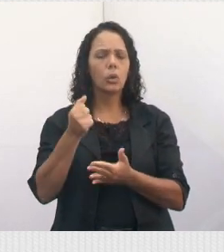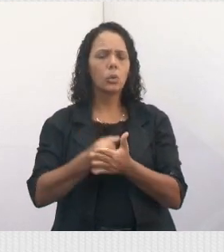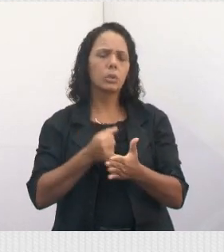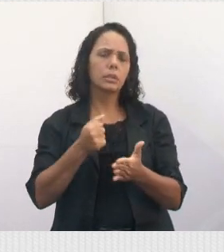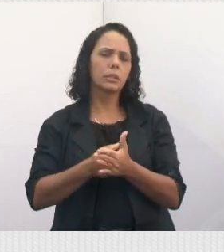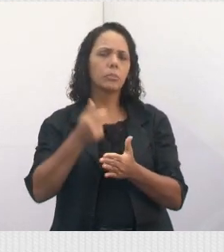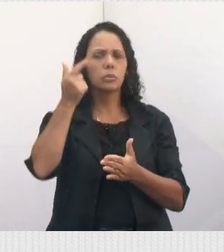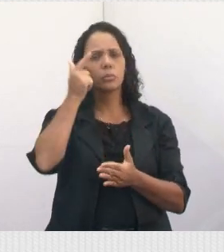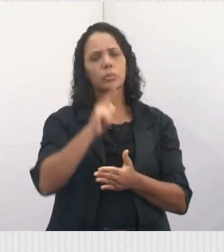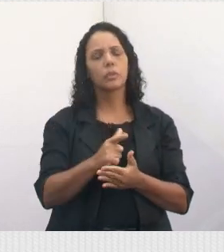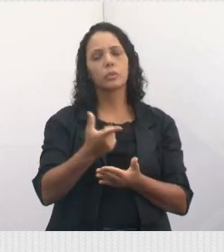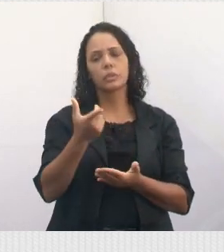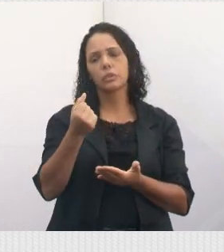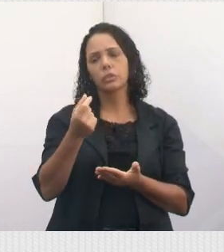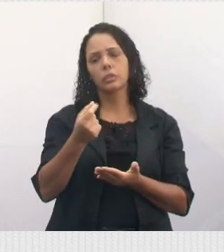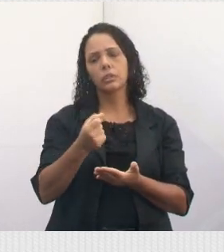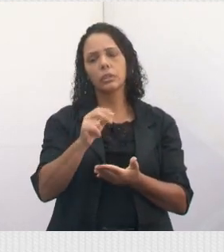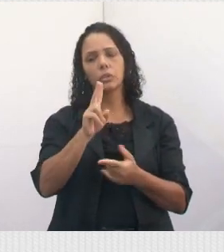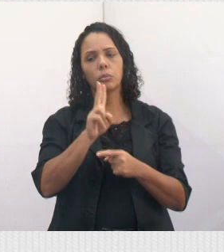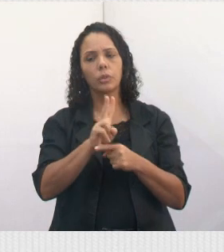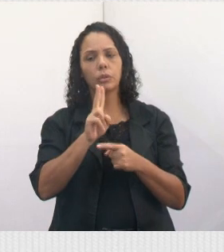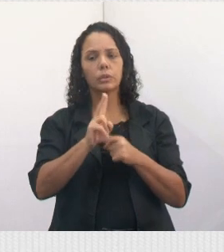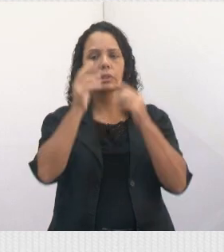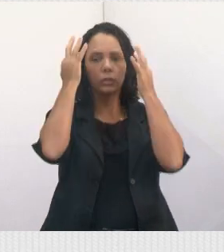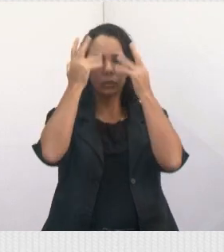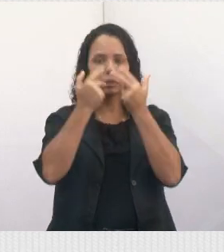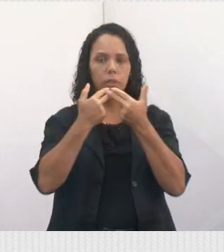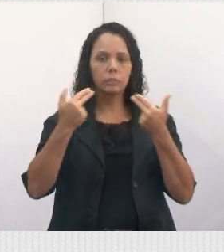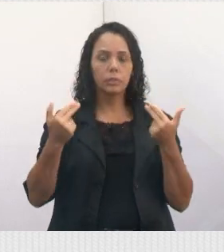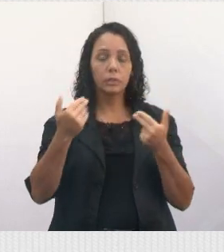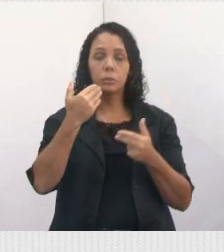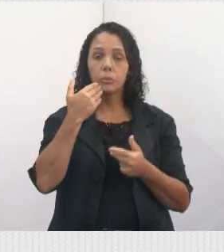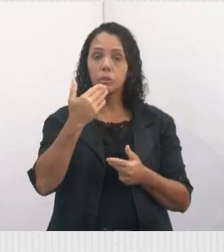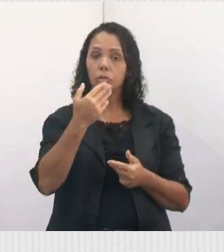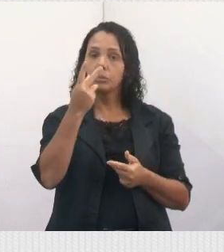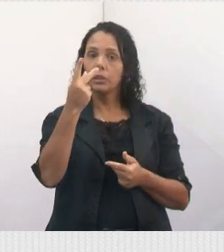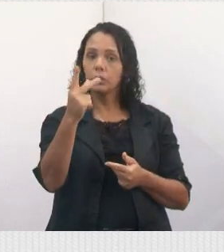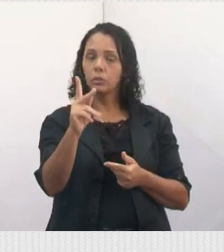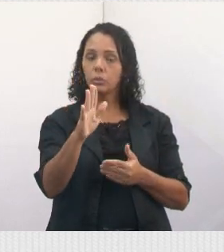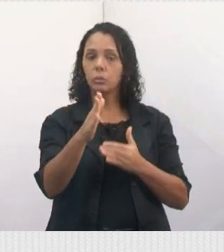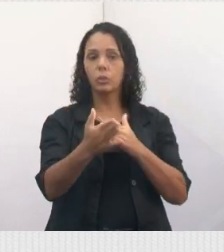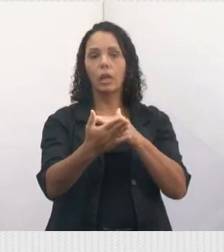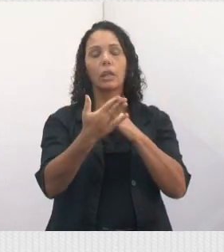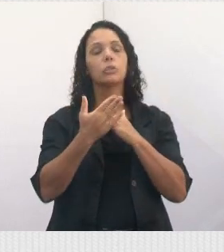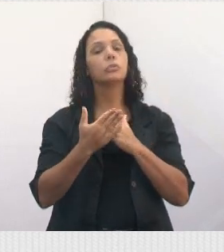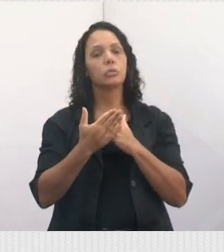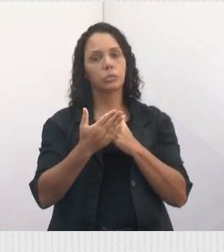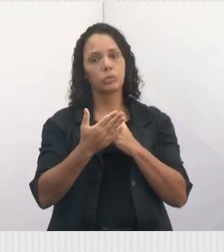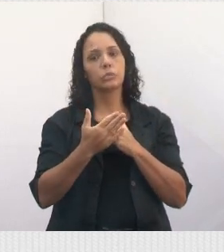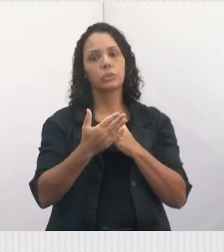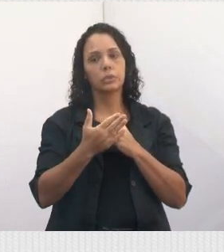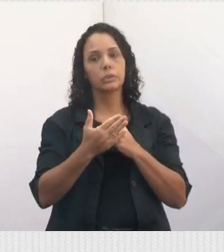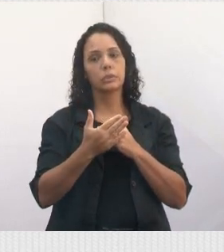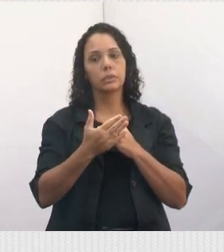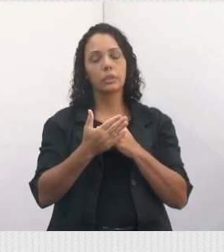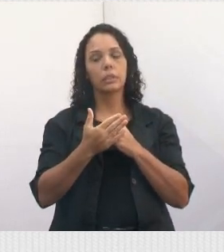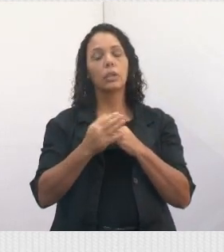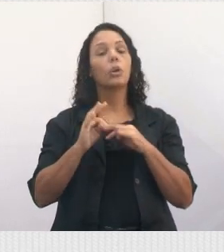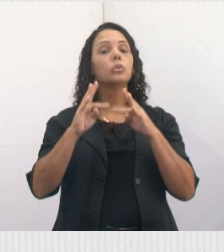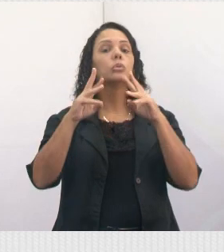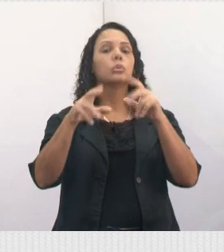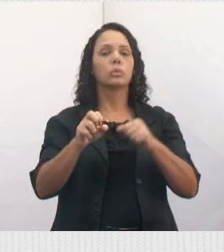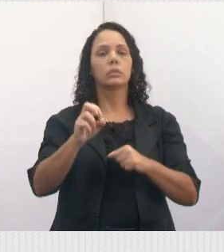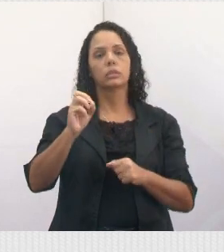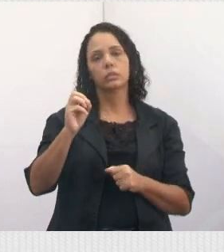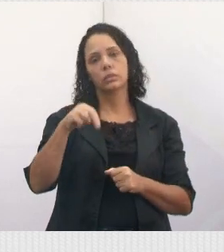fundos, para poder cuidar desses animais, tá? Então, colabore, se você puder, comprando uma rifa. Não fala só para a minha ONG, mas por todas